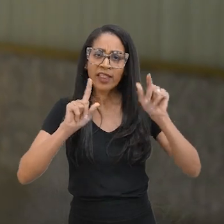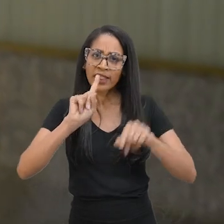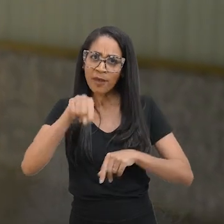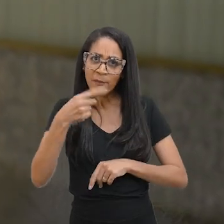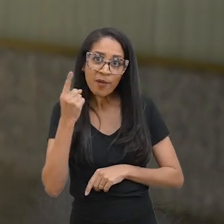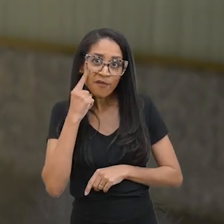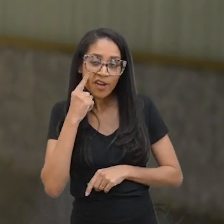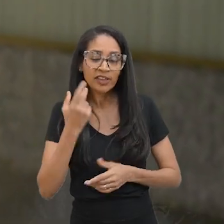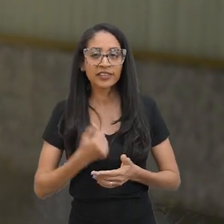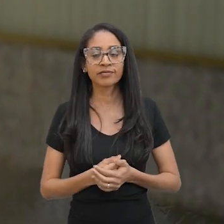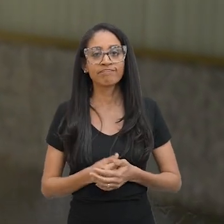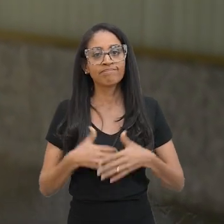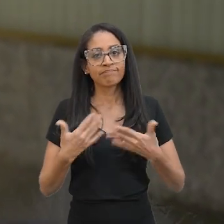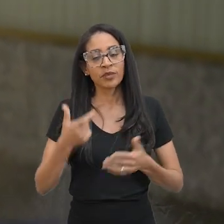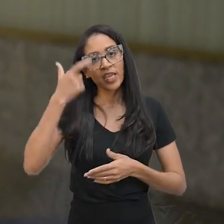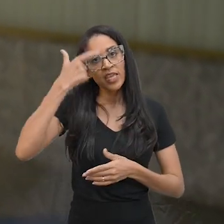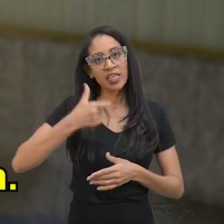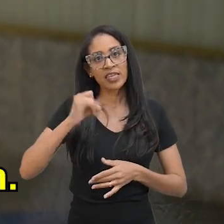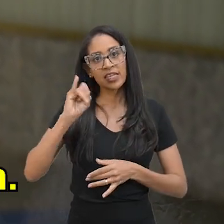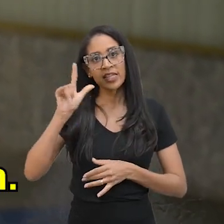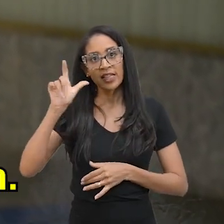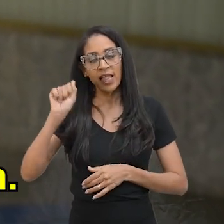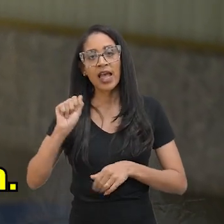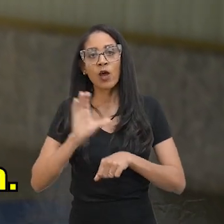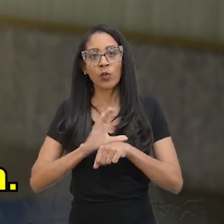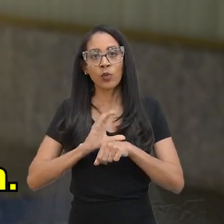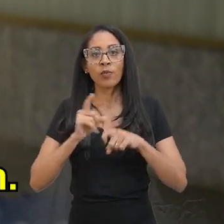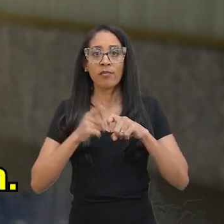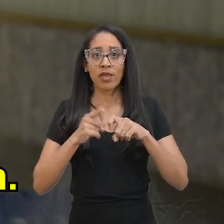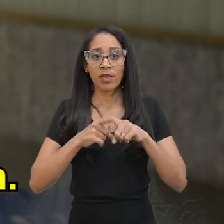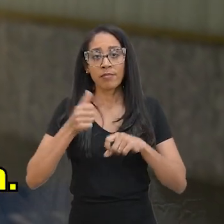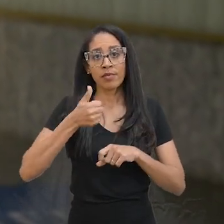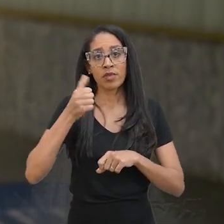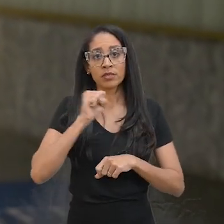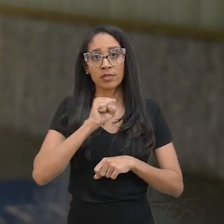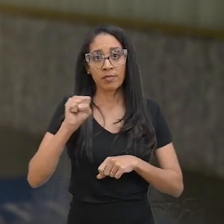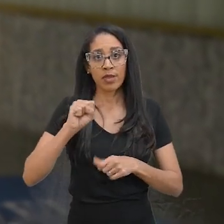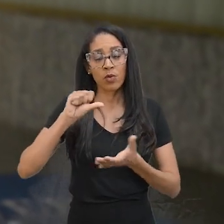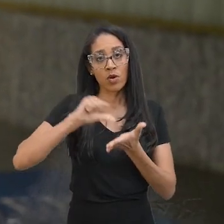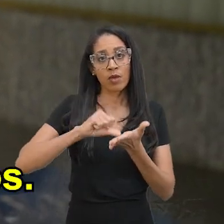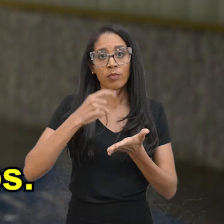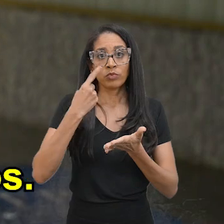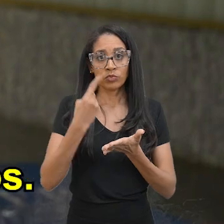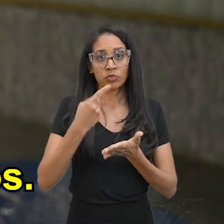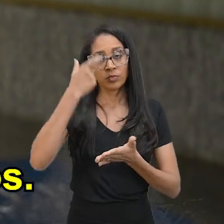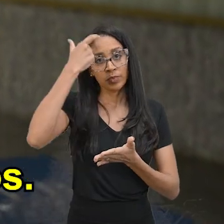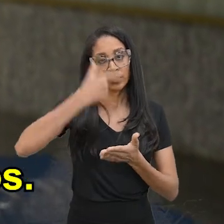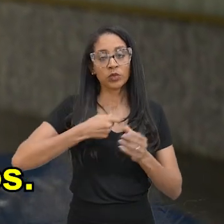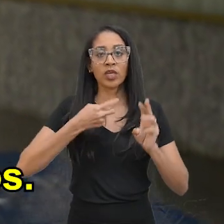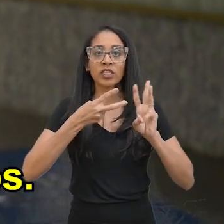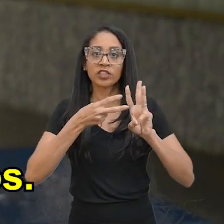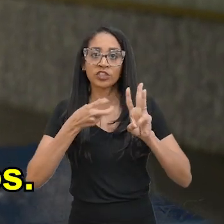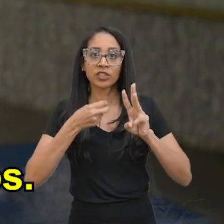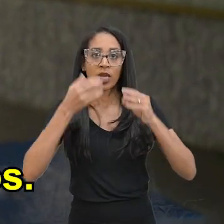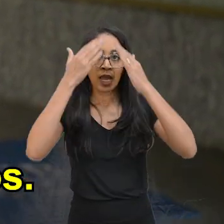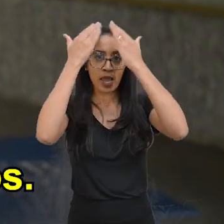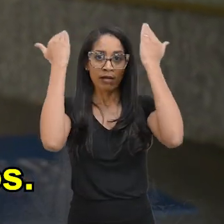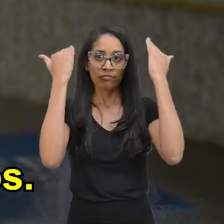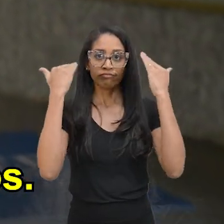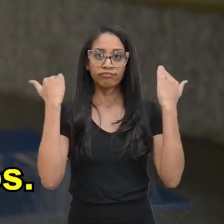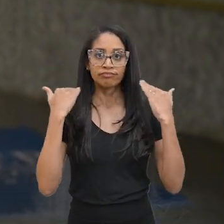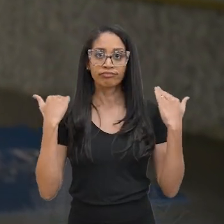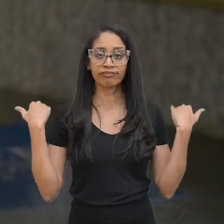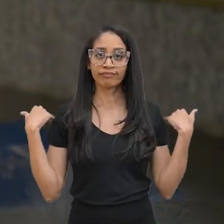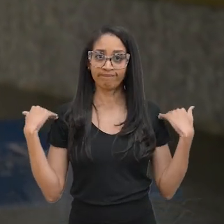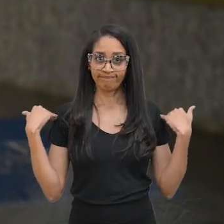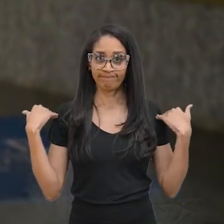Bom, eu sou Ila, curso Medicina, no primeiro semestre aqui no Campus 1. Sou uma pessoa indígena com cabelos ondulados abaixo